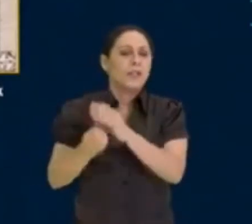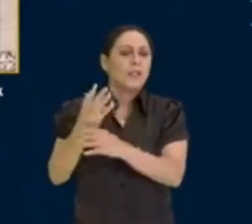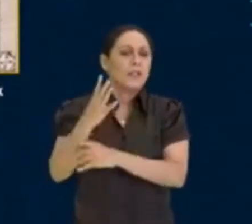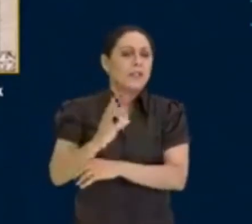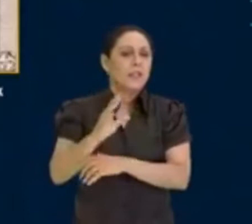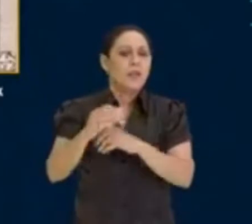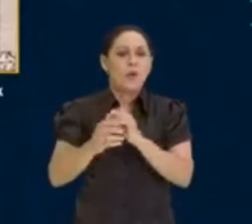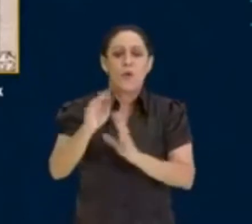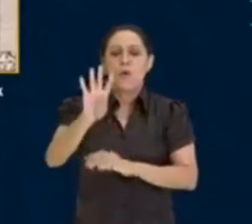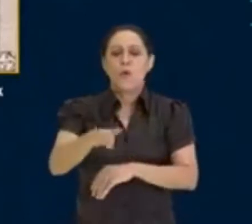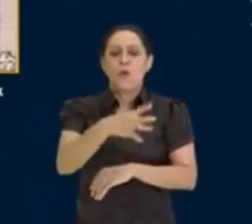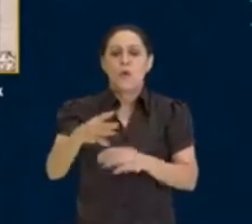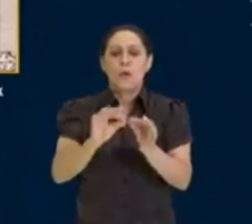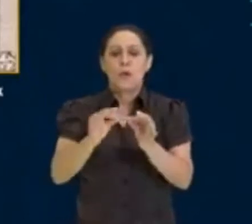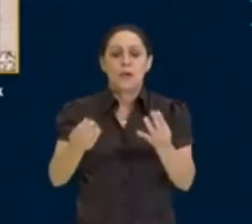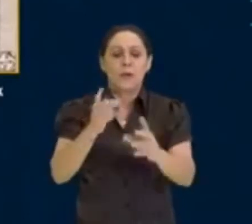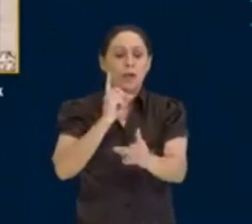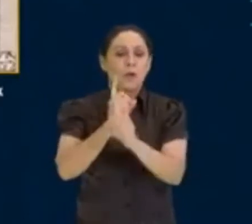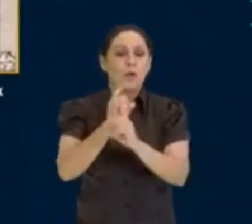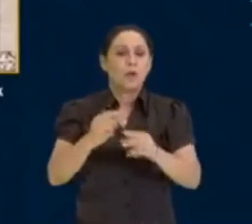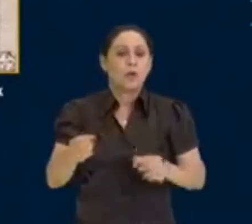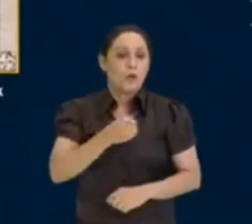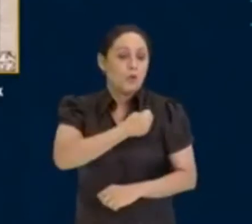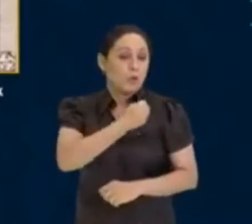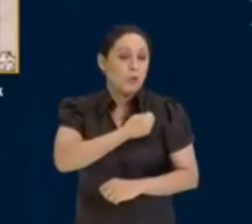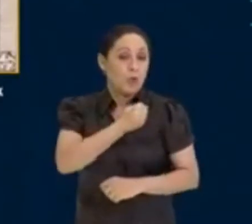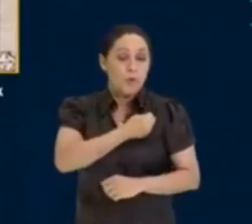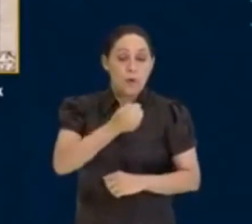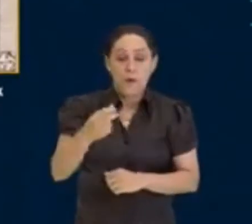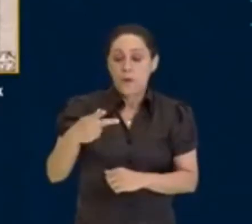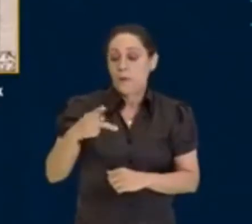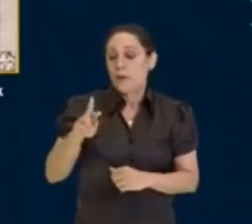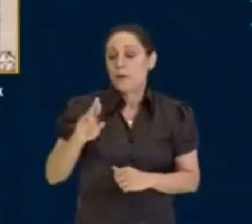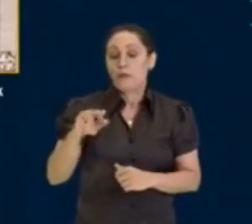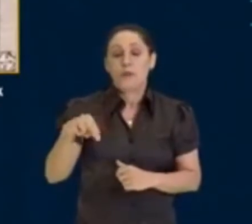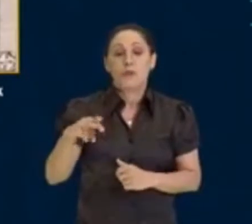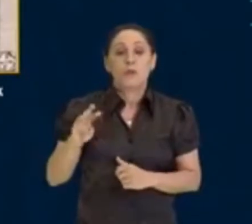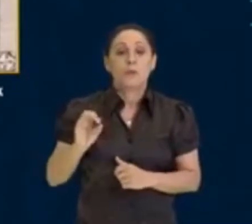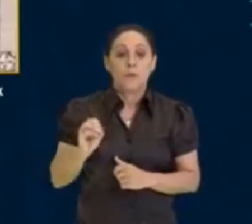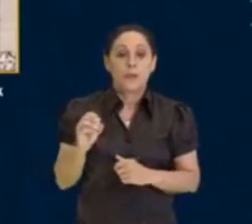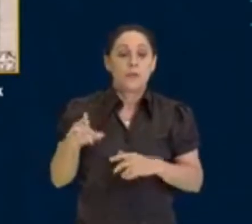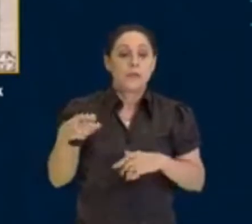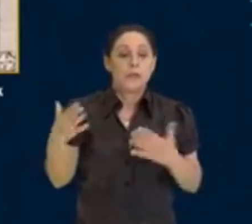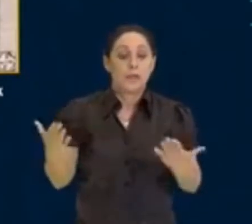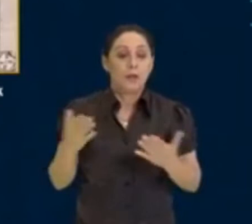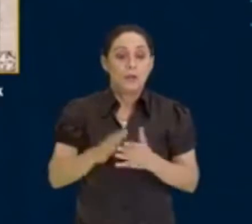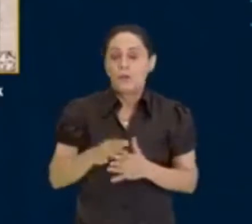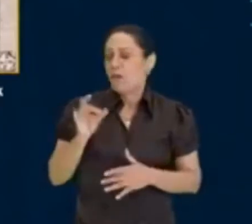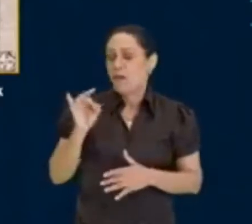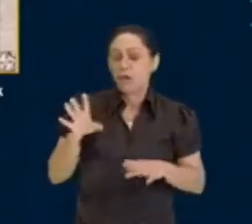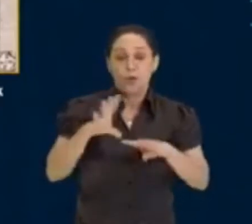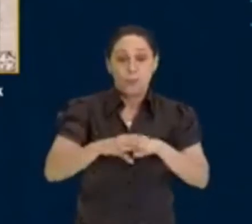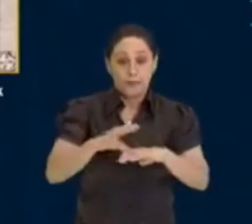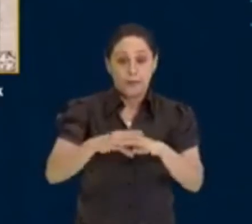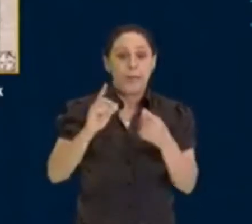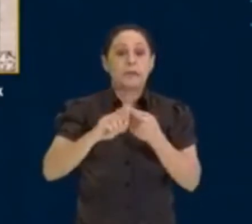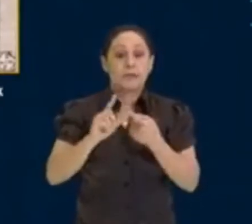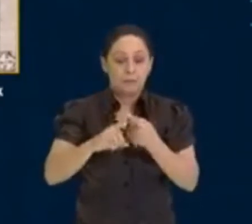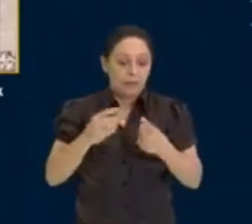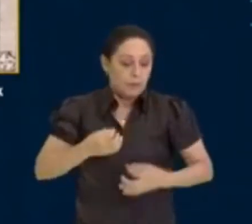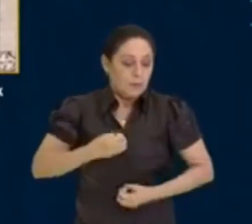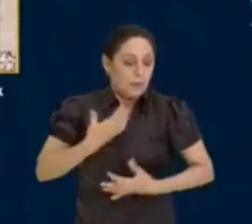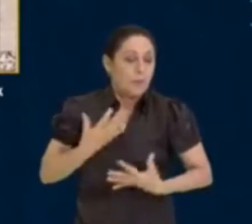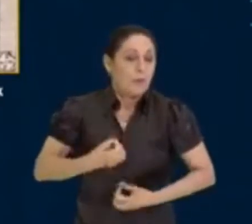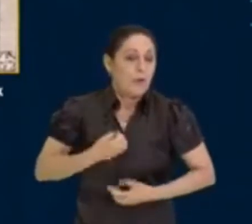para encontrar esses números primos. Certo? E ele era não só matemático, mas também ele era um